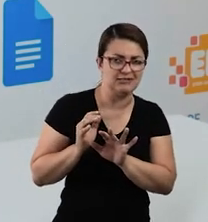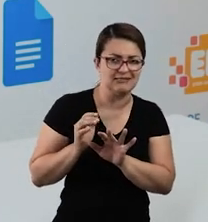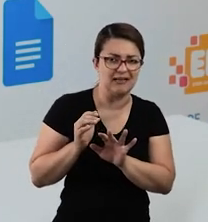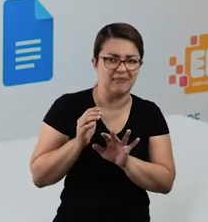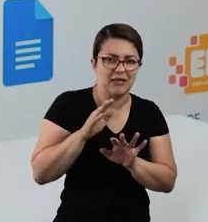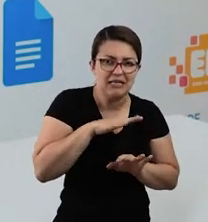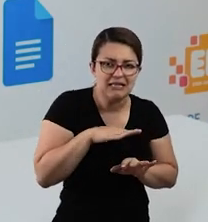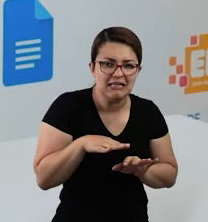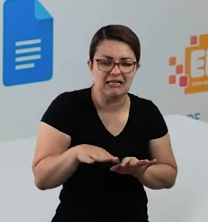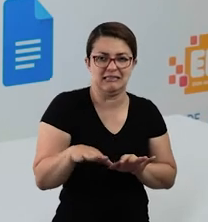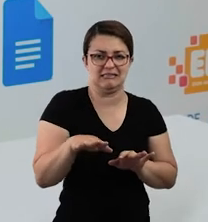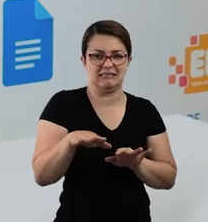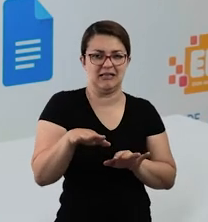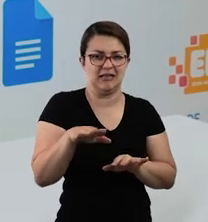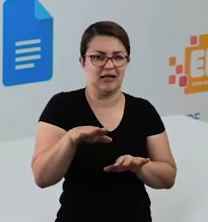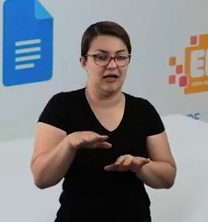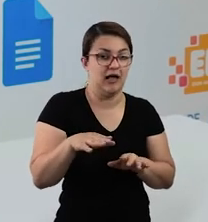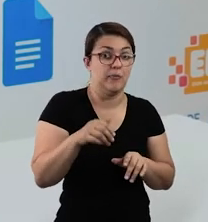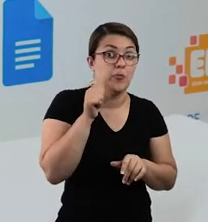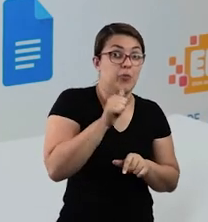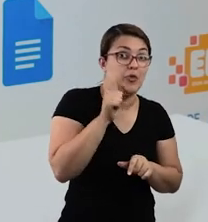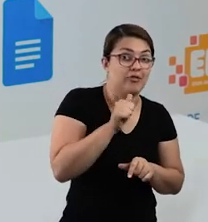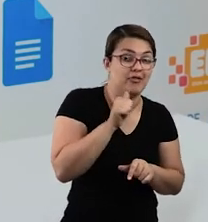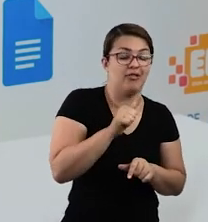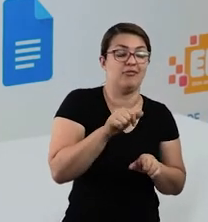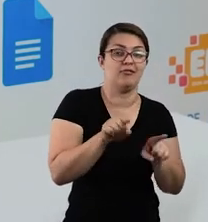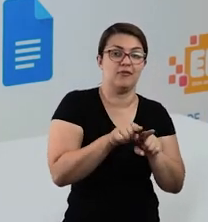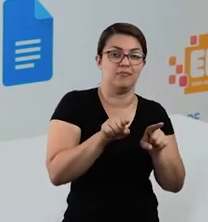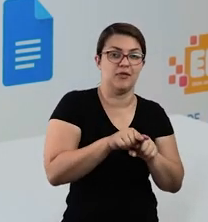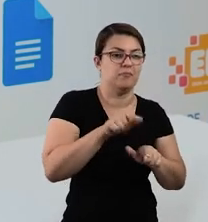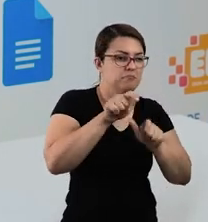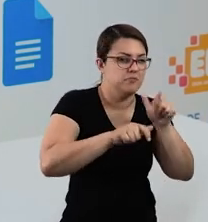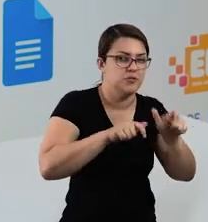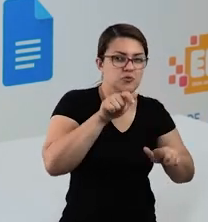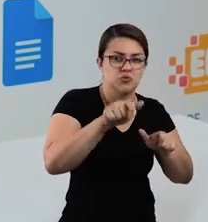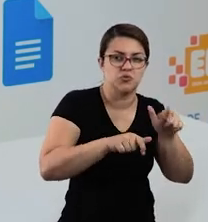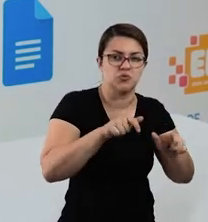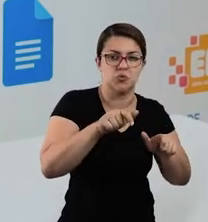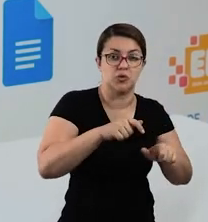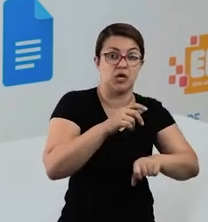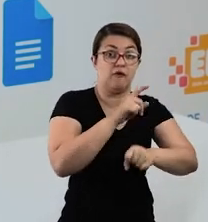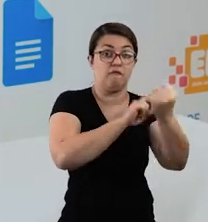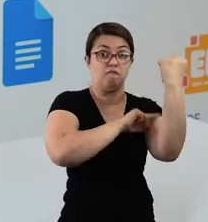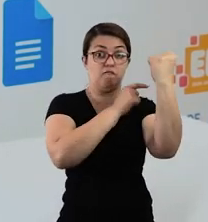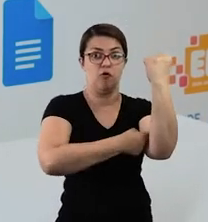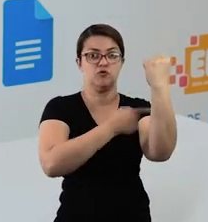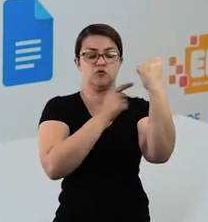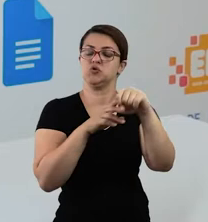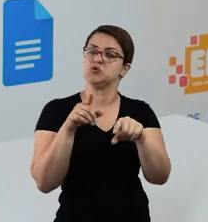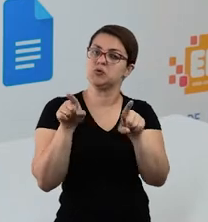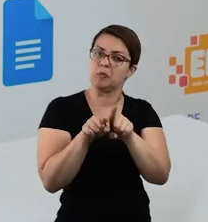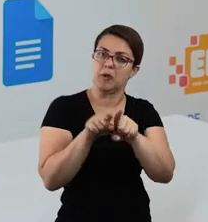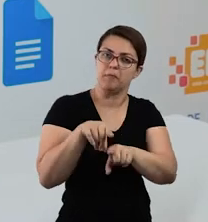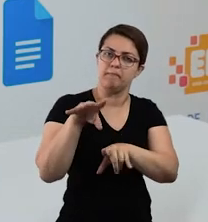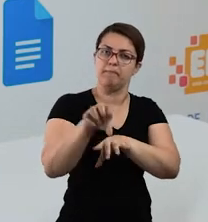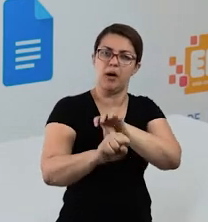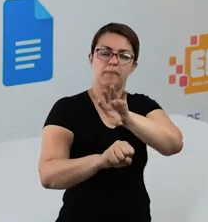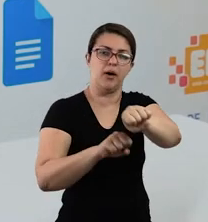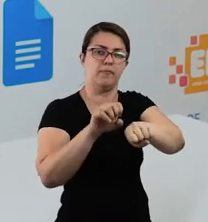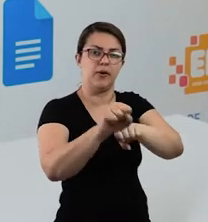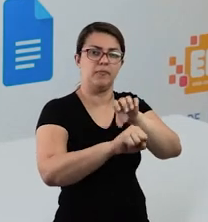mulheres, todos aqueles que tinham força pra trabalhar, eles pegavam e levavam de volta, e os que não tinham força pra trabalhar,